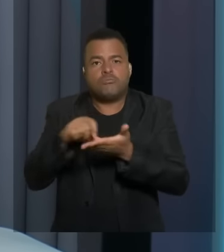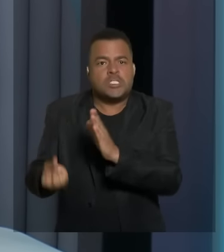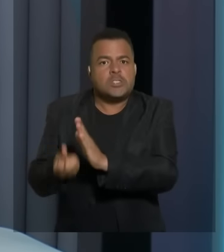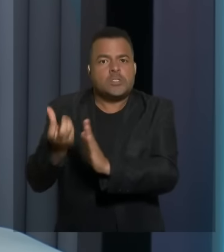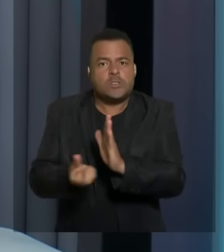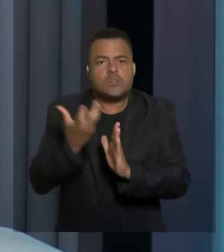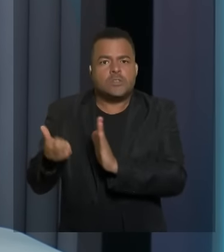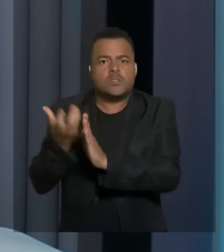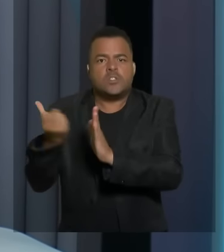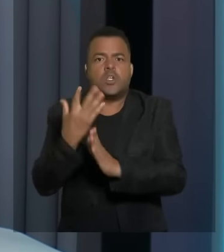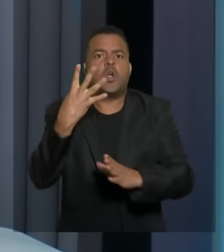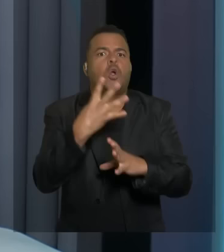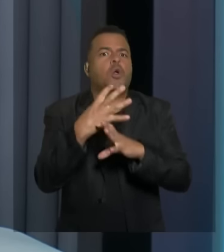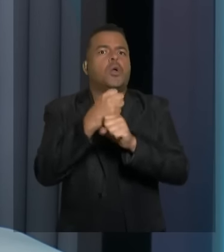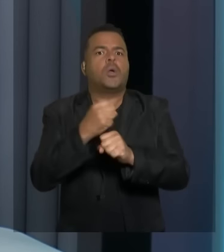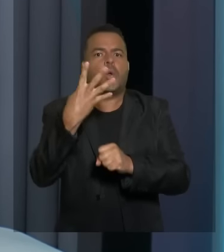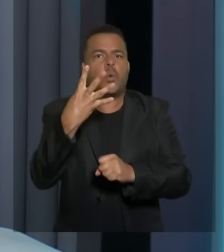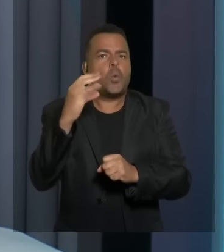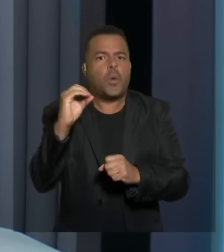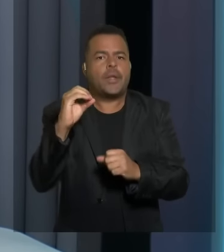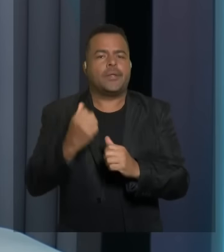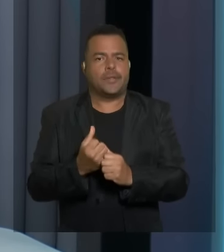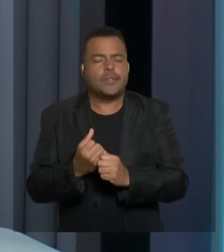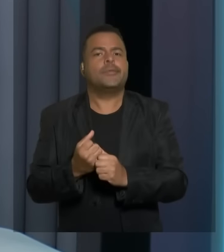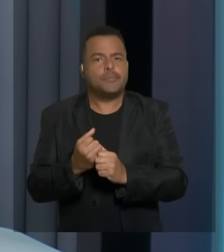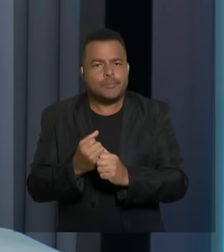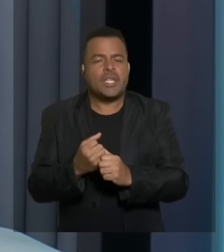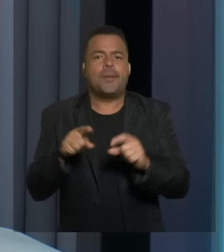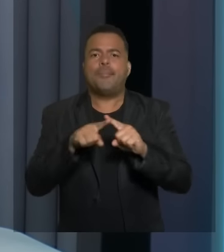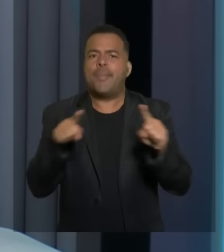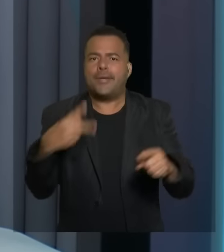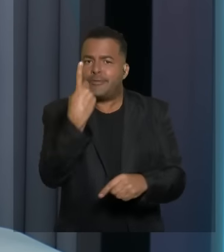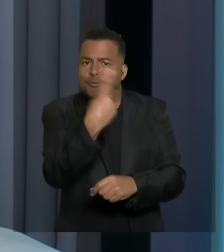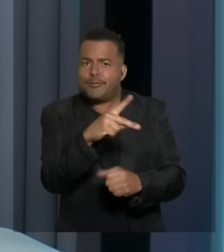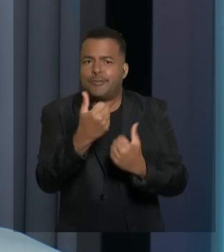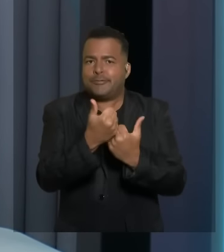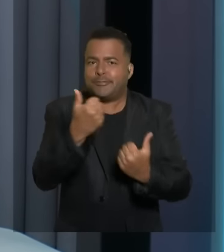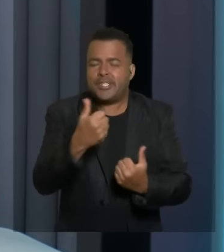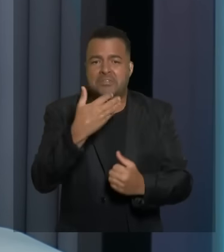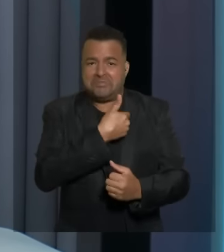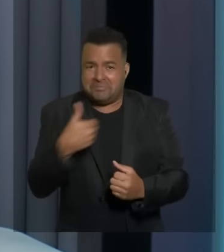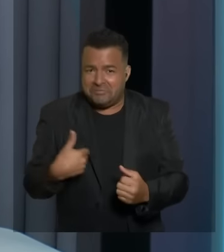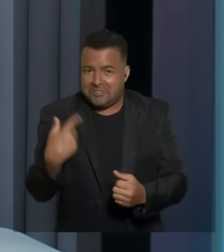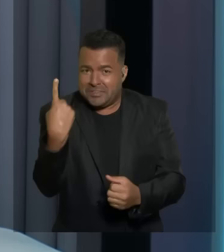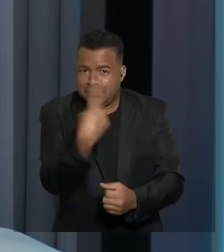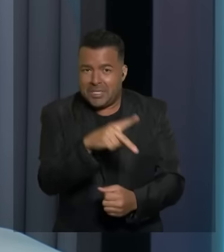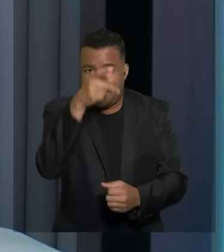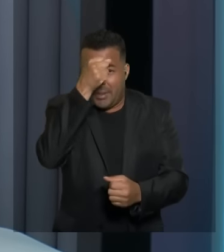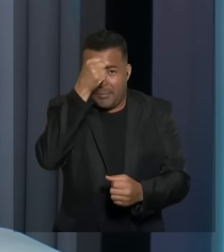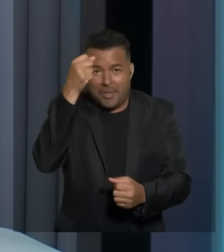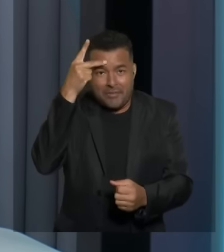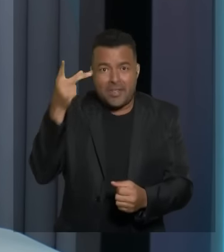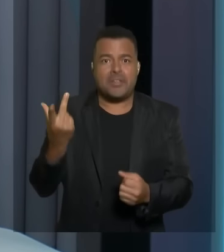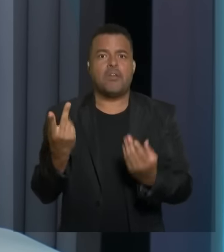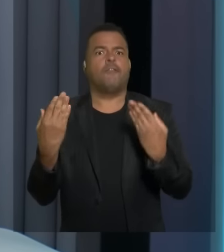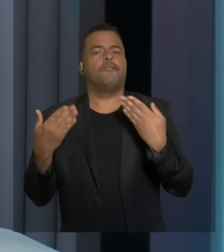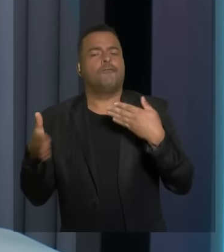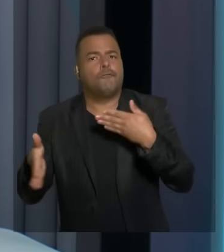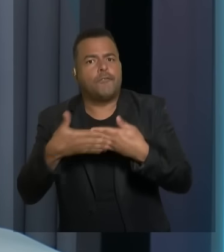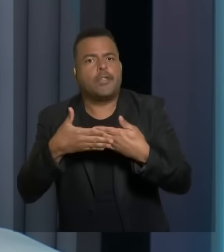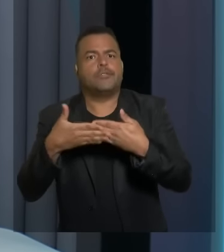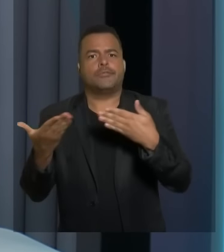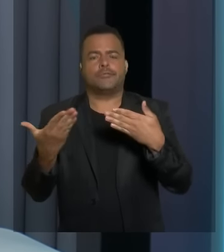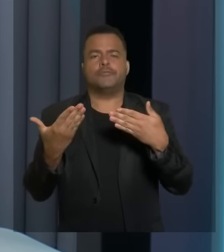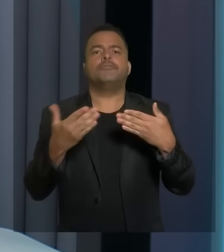saúde e a gestão da prefeita acabou fechando esses postos de saúde, fechou escolas,